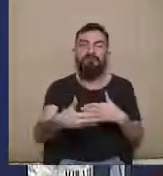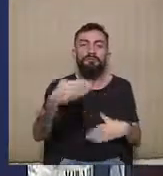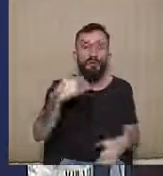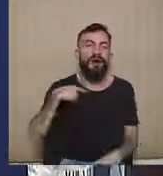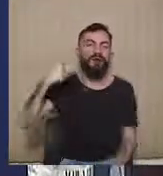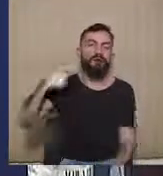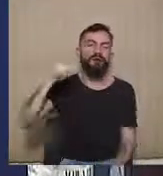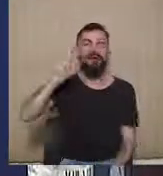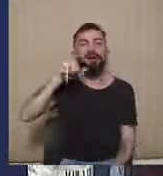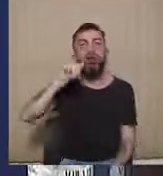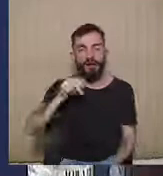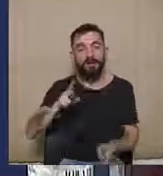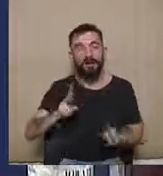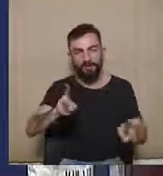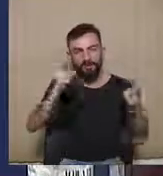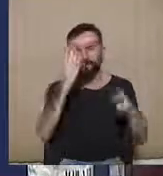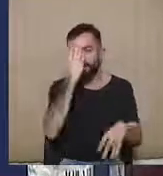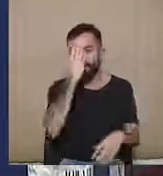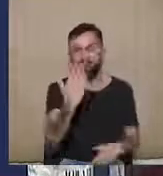para a condução dos trabalhos. Muito obrigado.